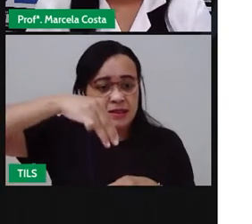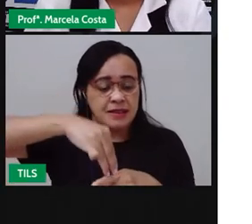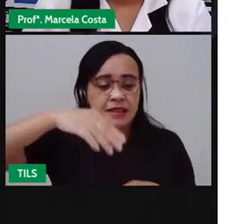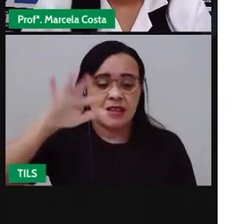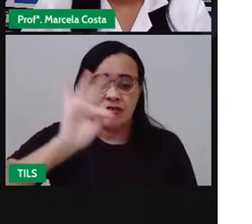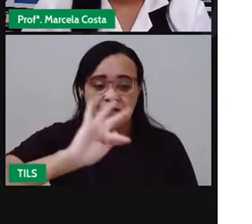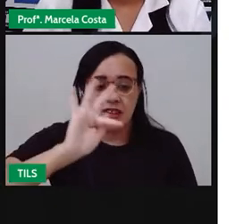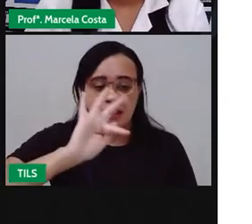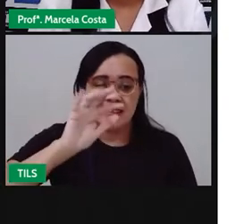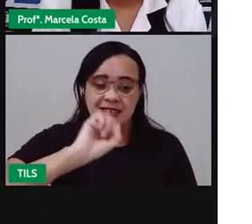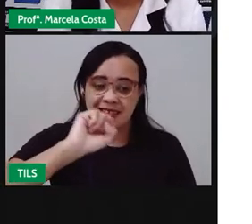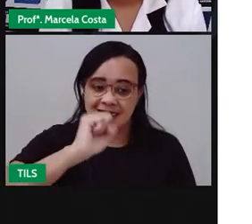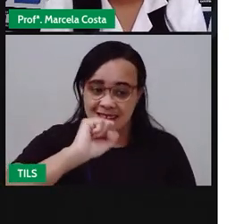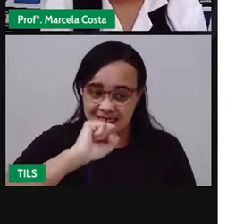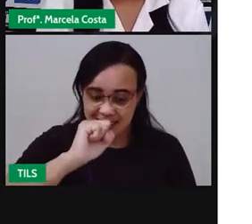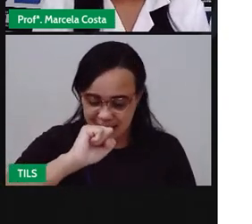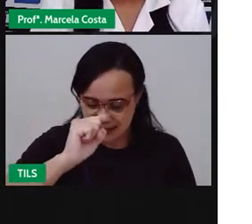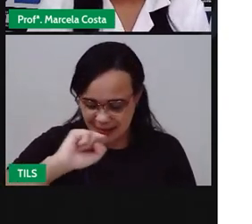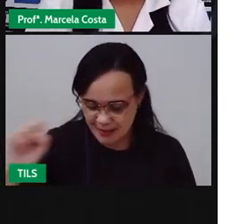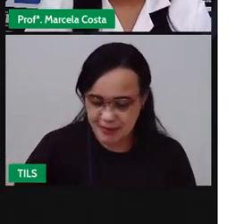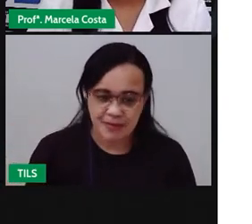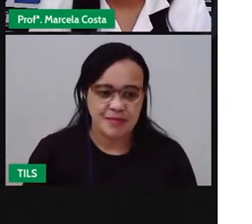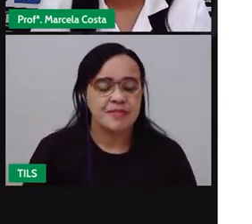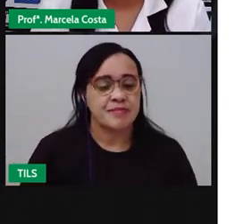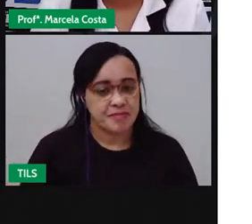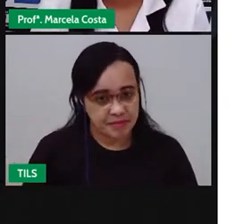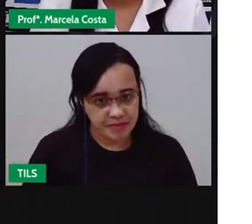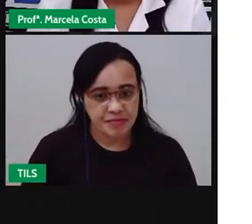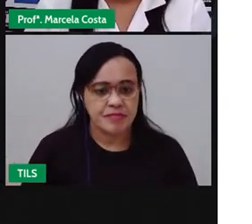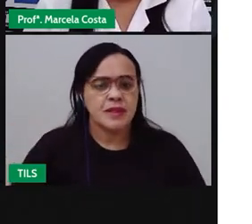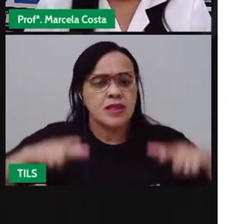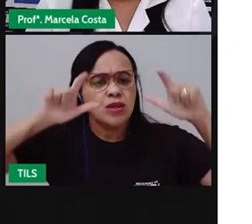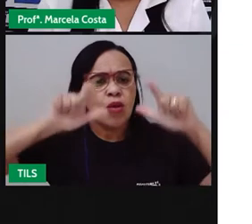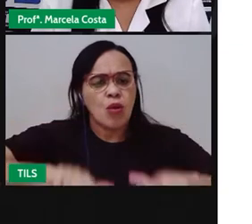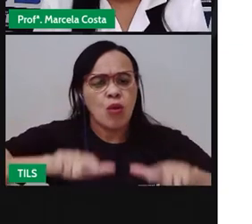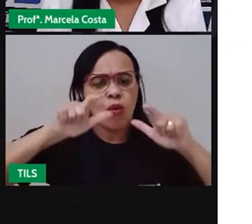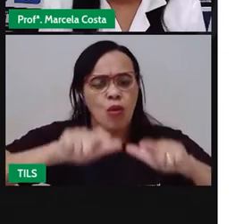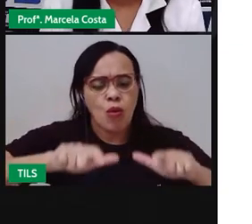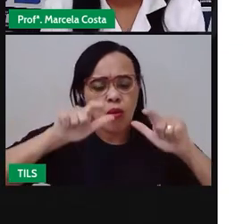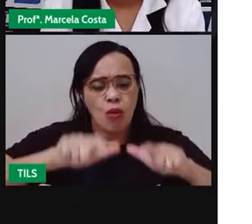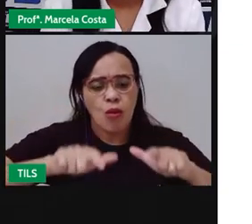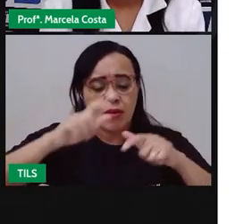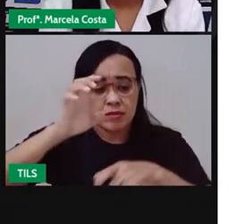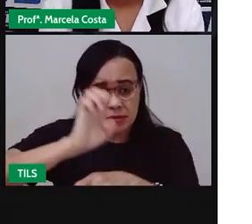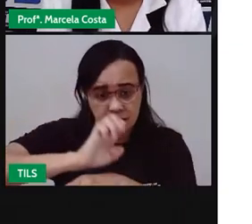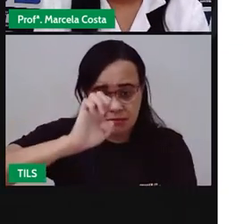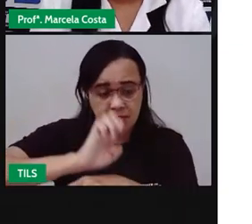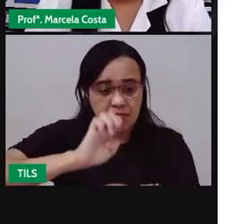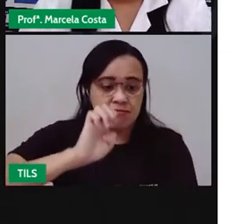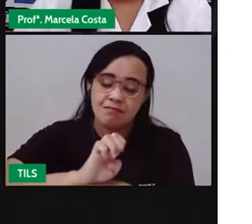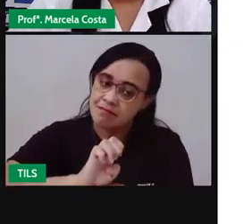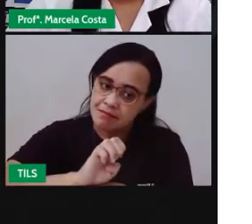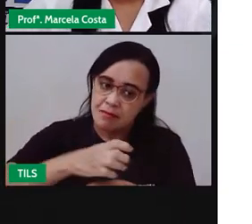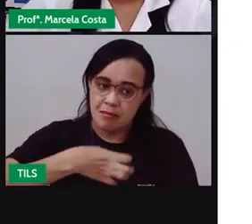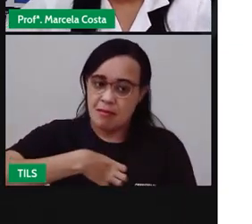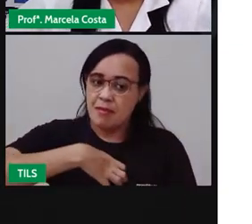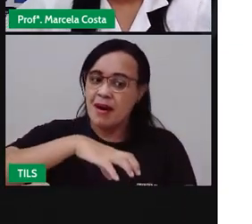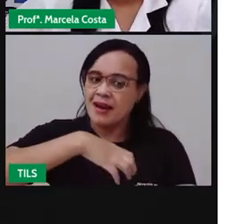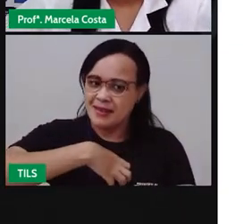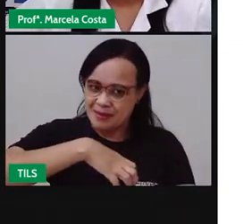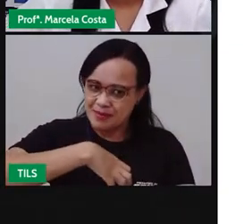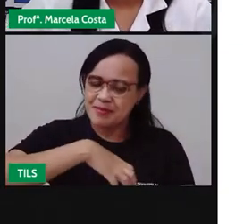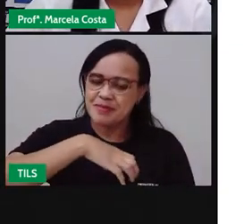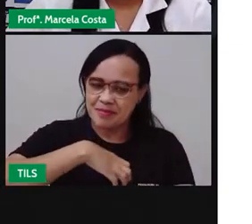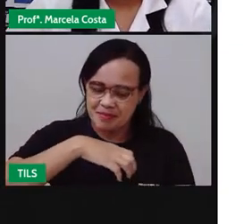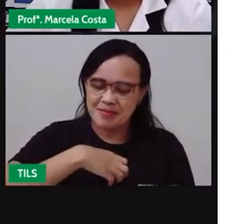mora, Feira de Santana, ele está situado lá no estado da Bahia e faz parte